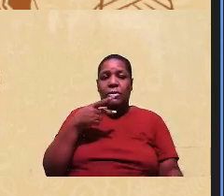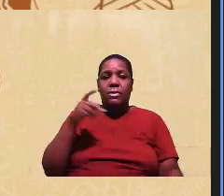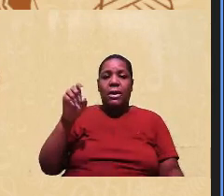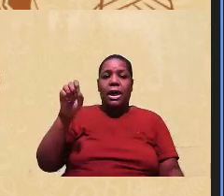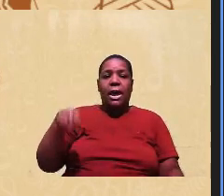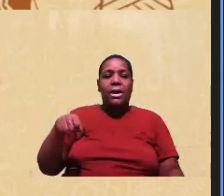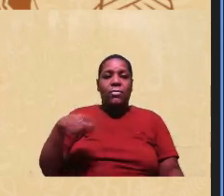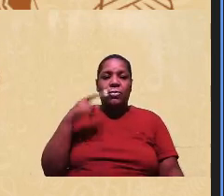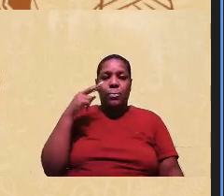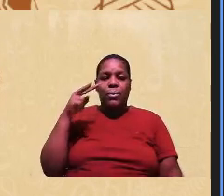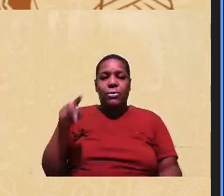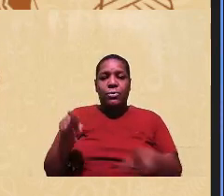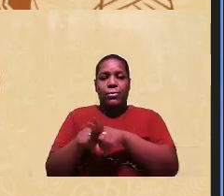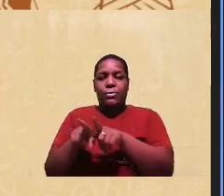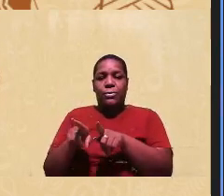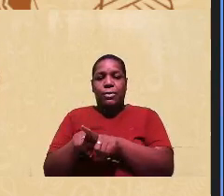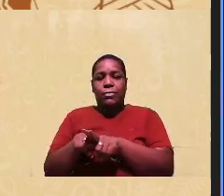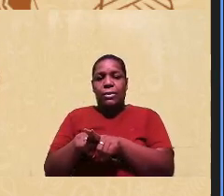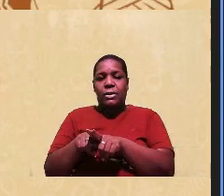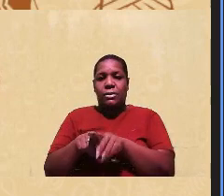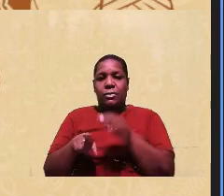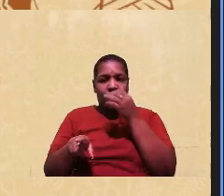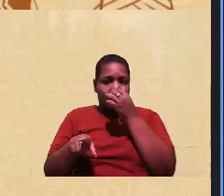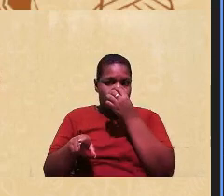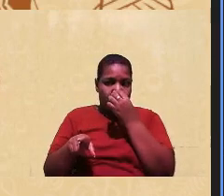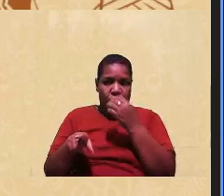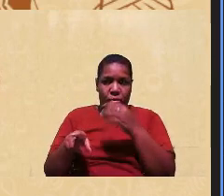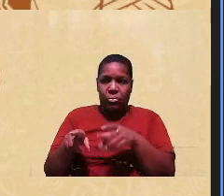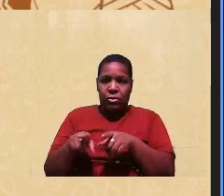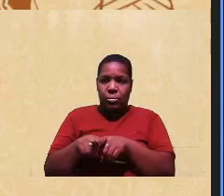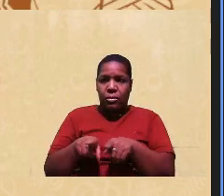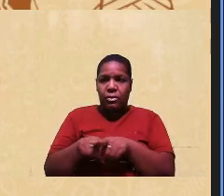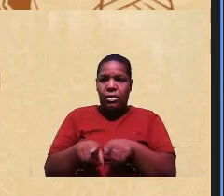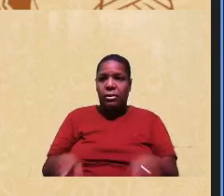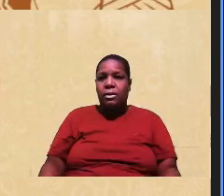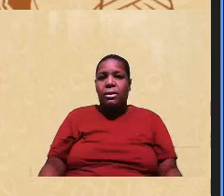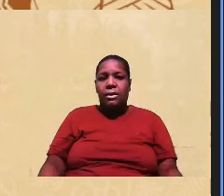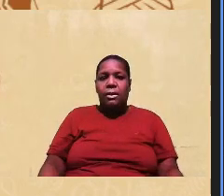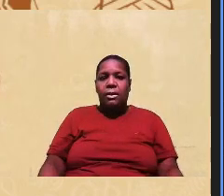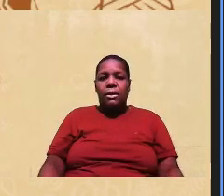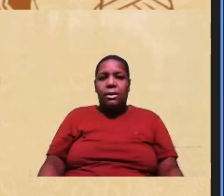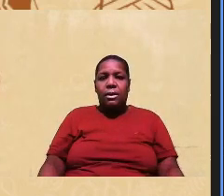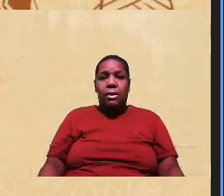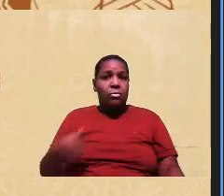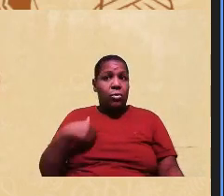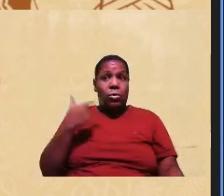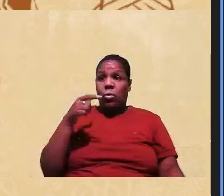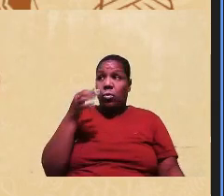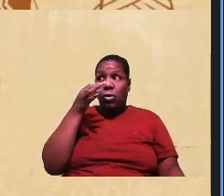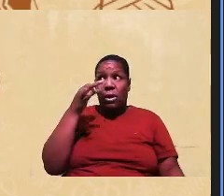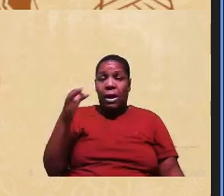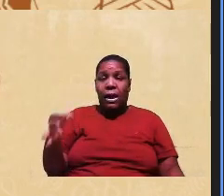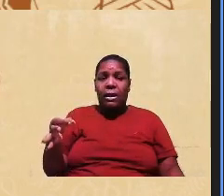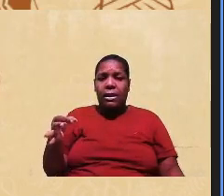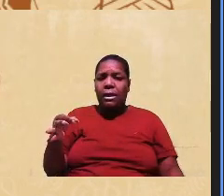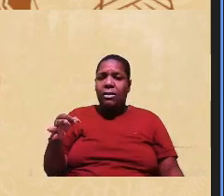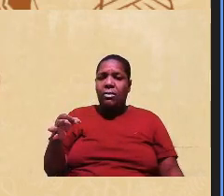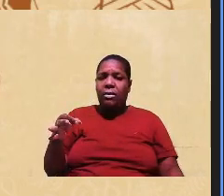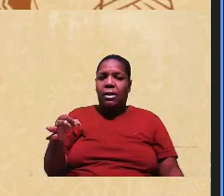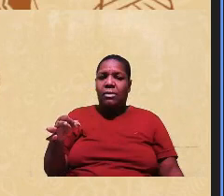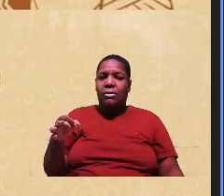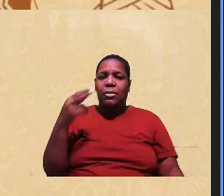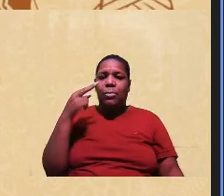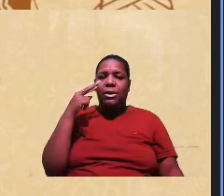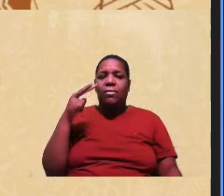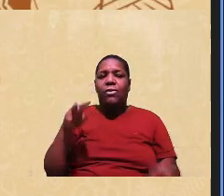olha, porque ela está com raiva ali, fala, o que essa pessoa está fazendo aqui? Não, não tem esse olhar, mas não tem olhar falso também,